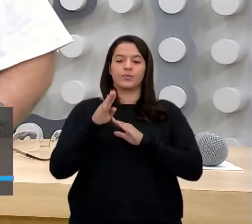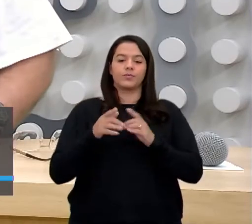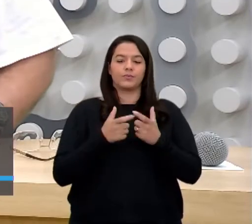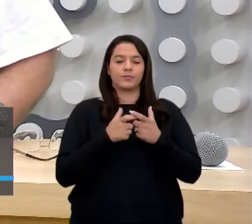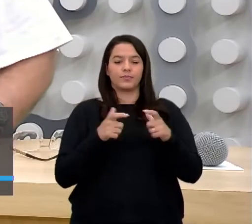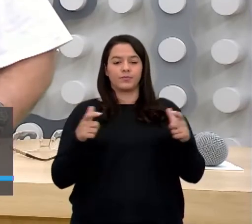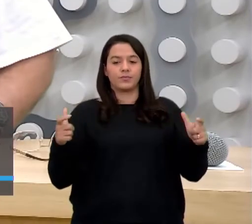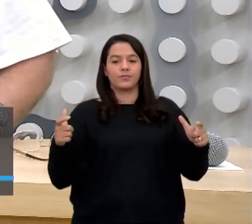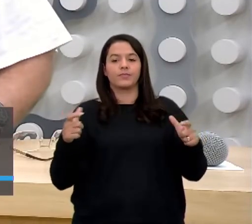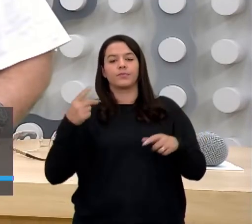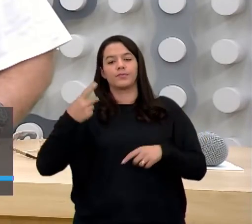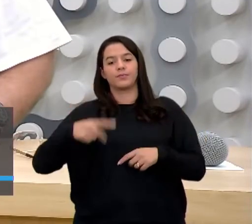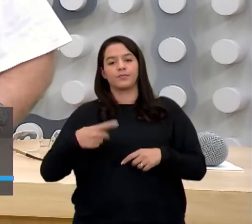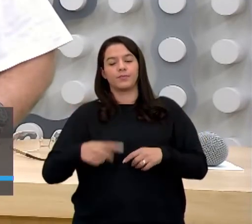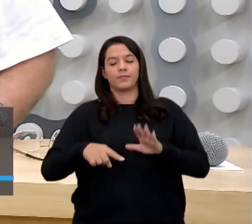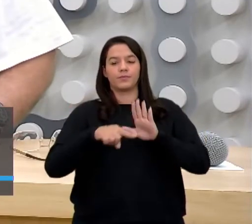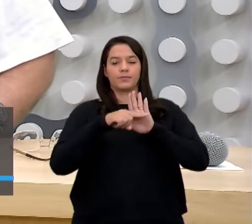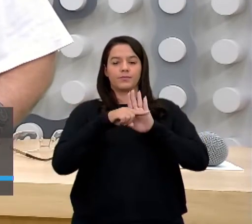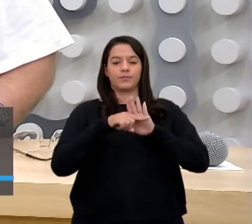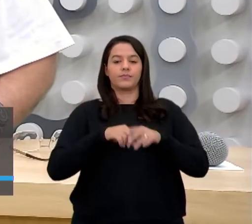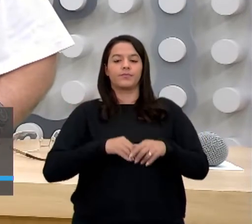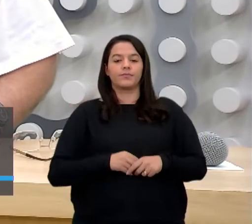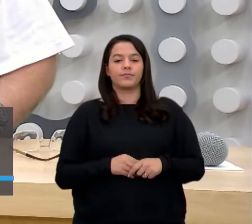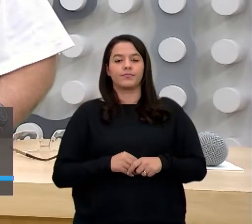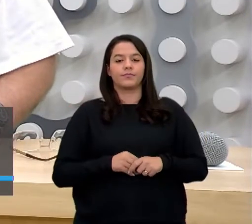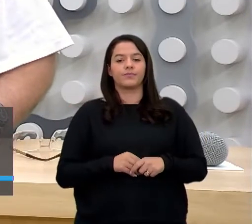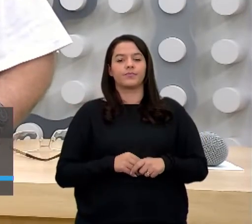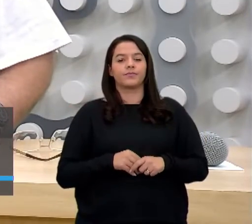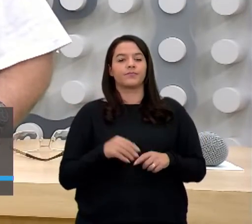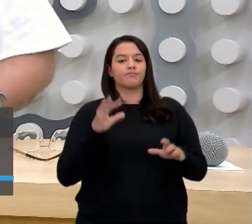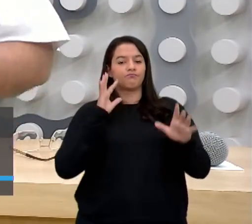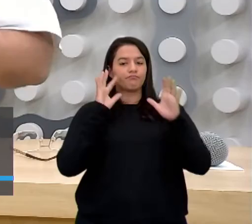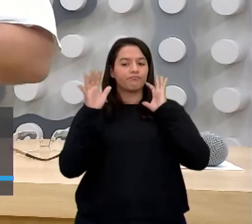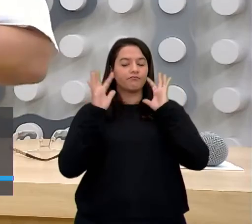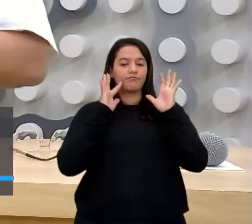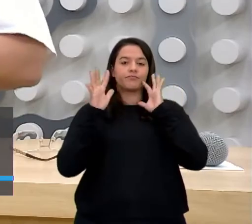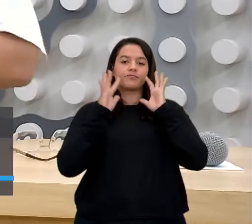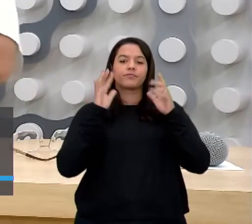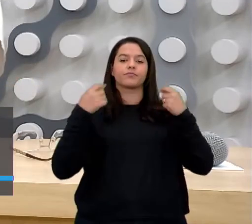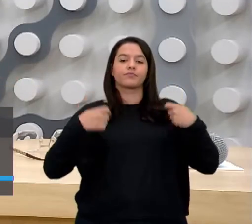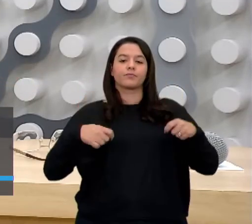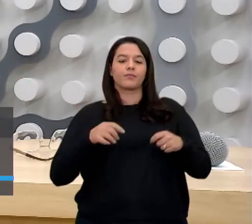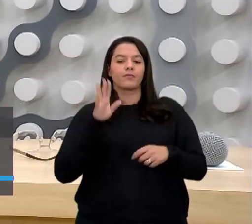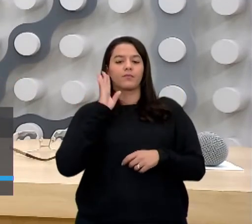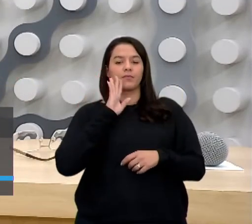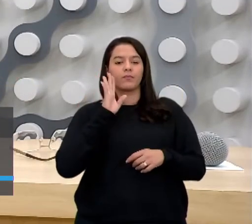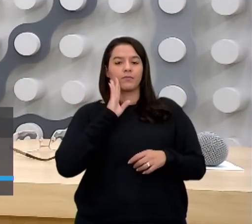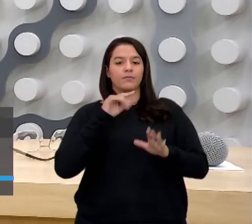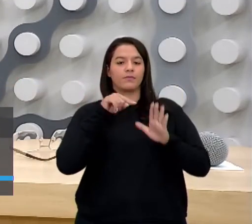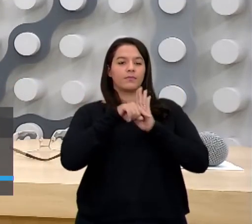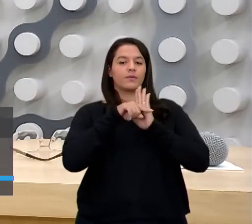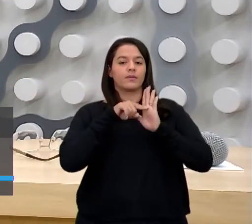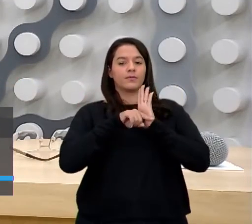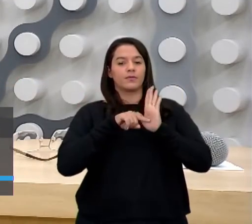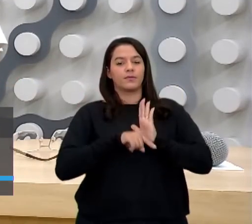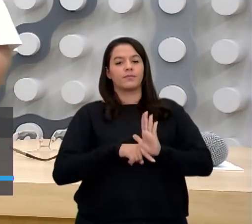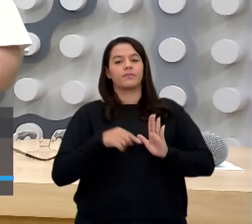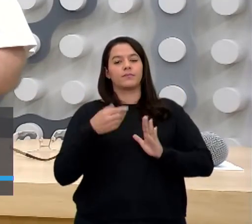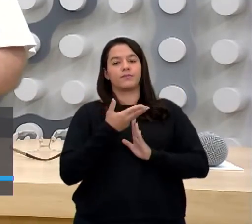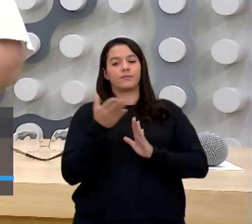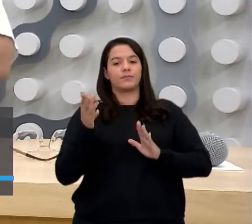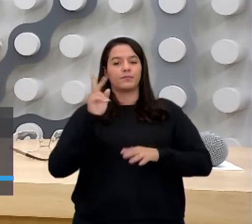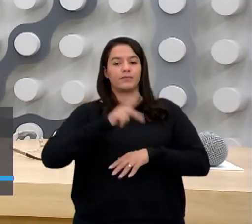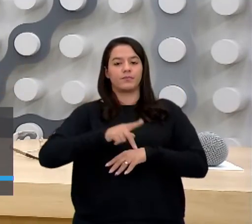do Brasil negativo. Isso que é interessante retratar. Então, veja como é legal você entrar nesse site, e quando você, o